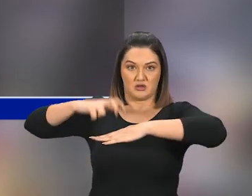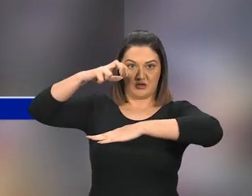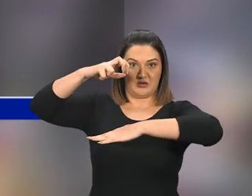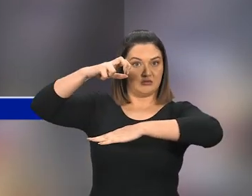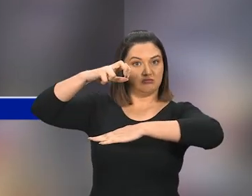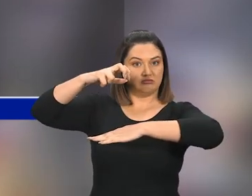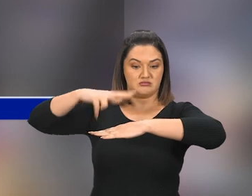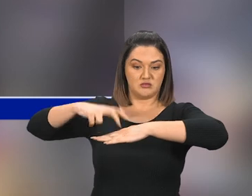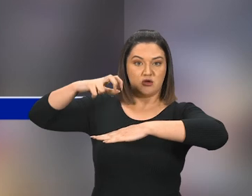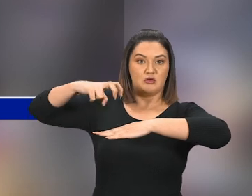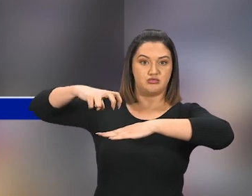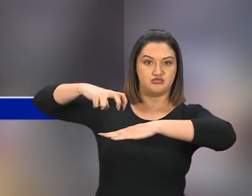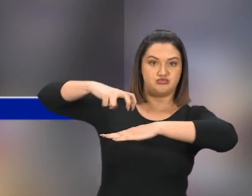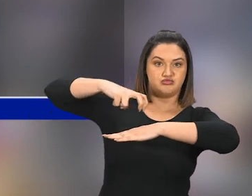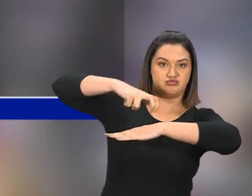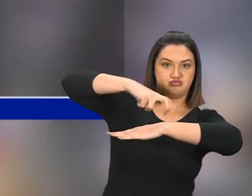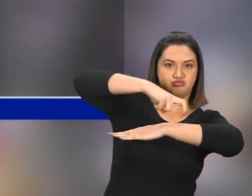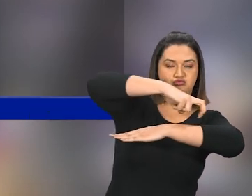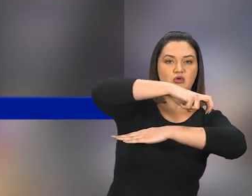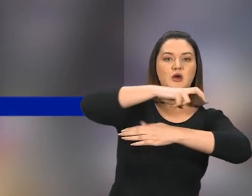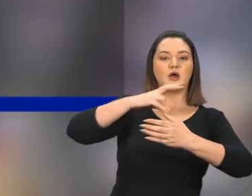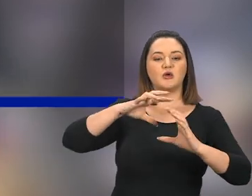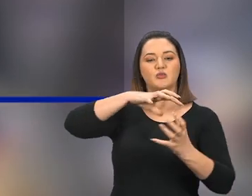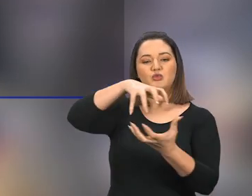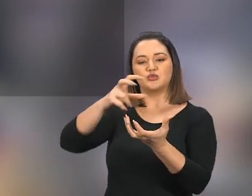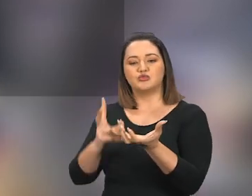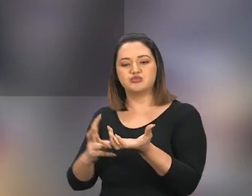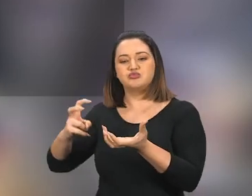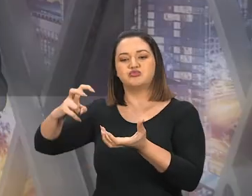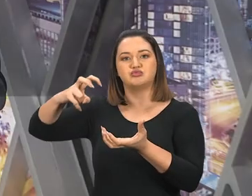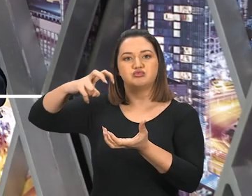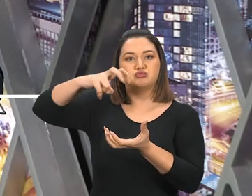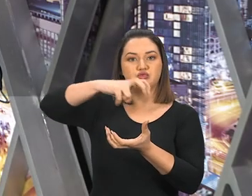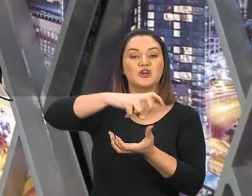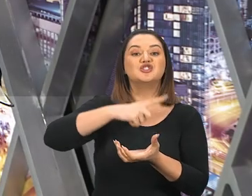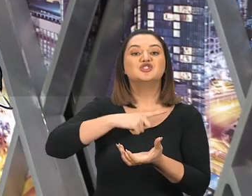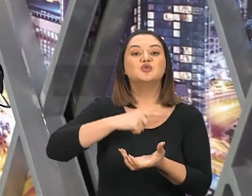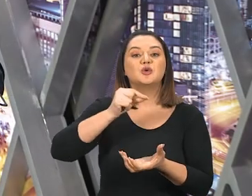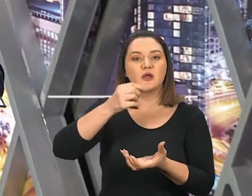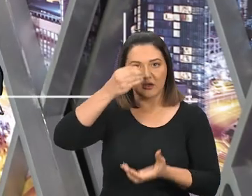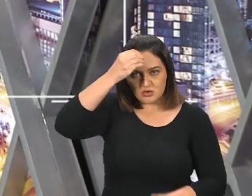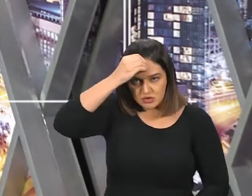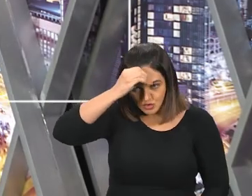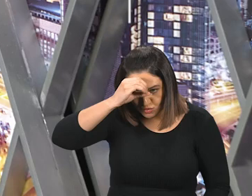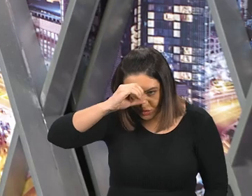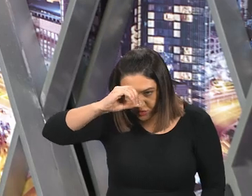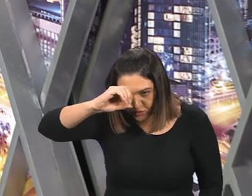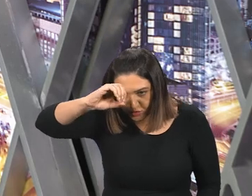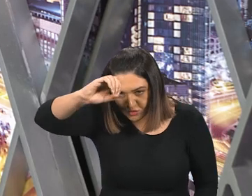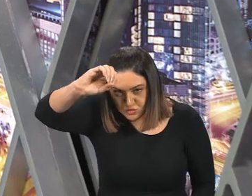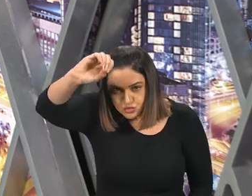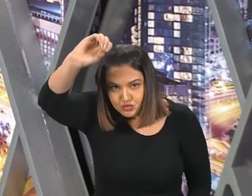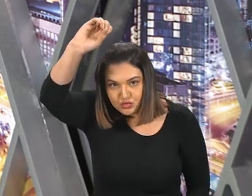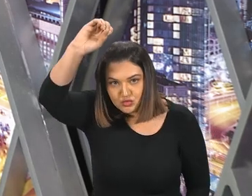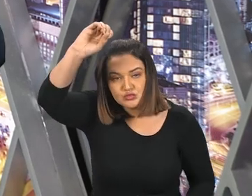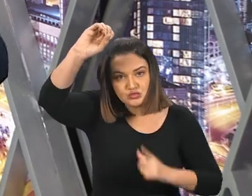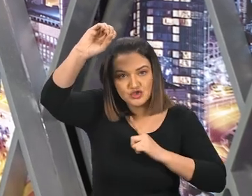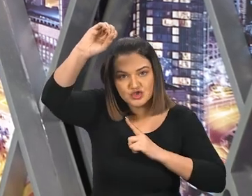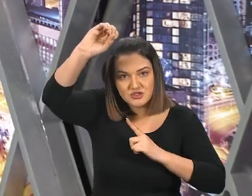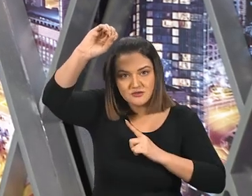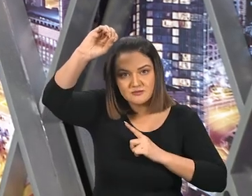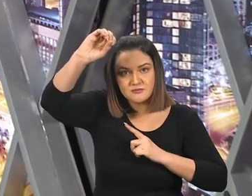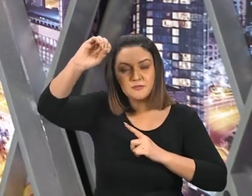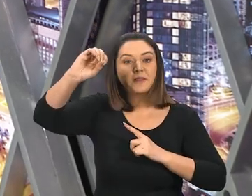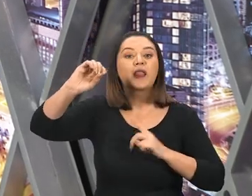chão, Esse bode tinha um chifre notável entre os olhos. Atenção, detalhe, Agora Daniel vê um bode,